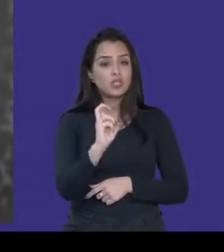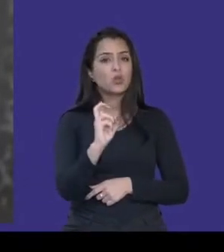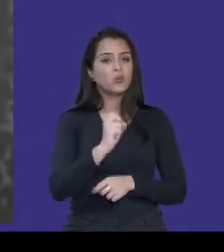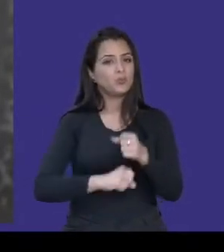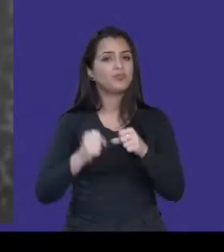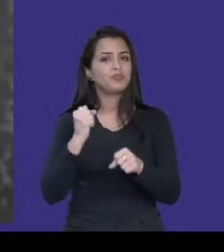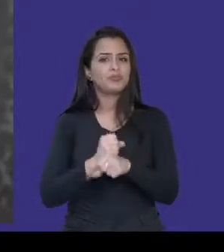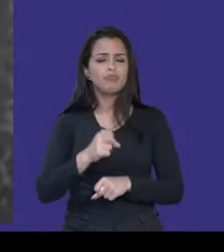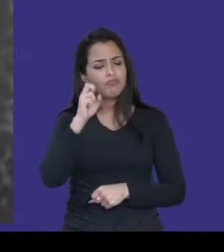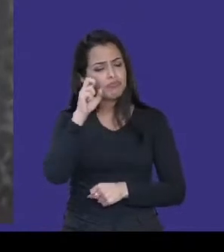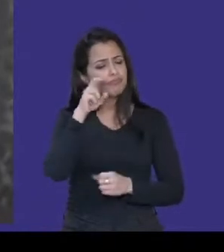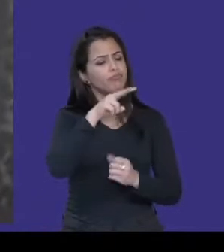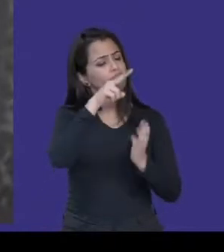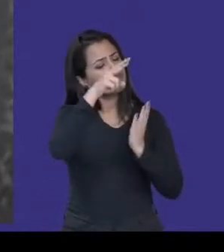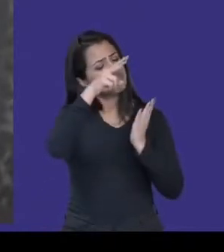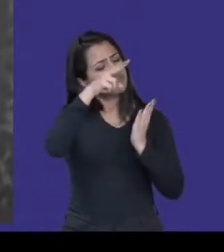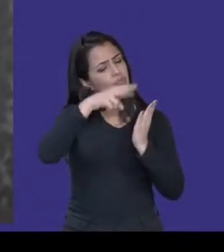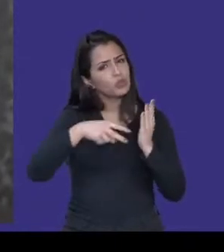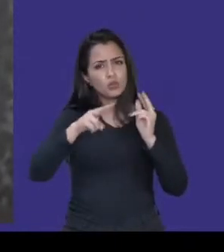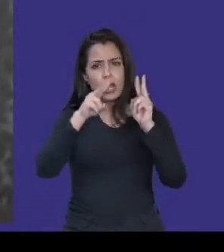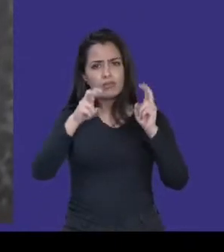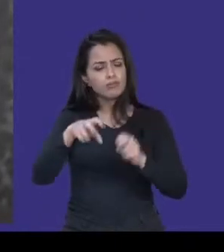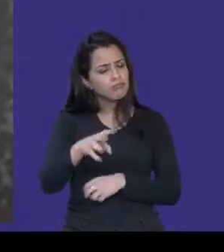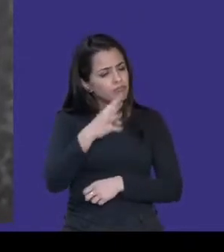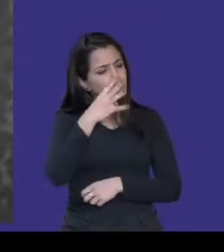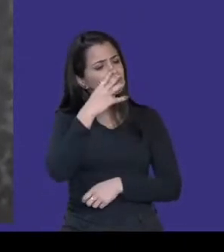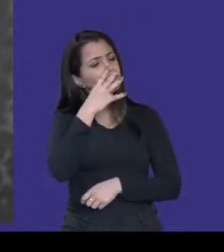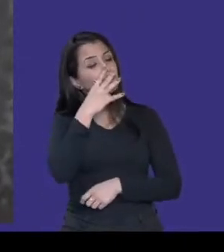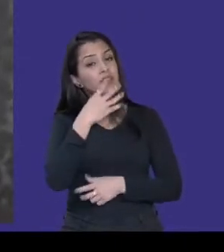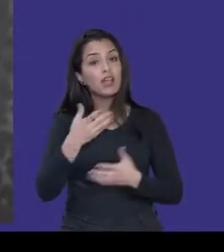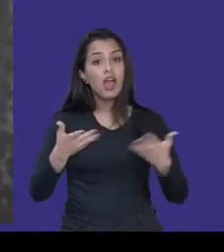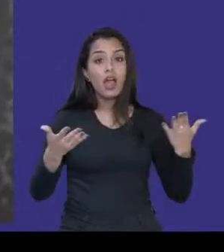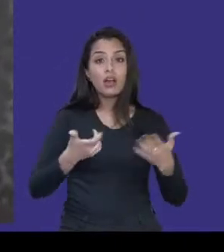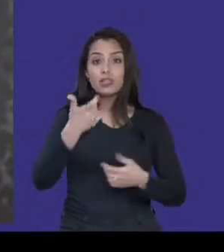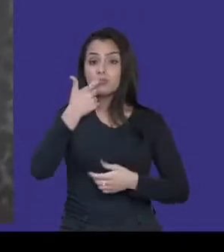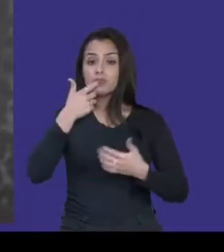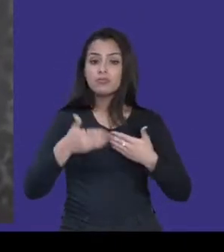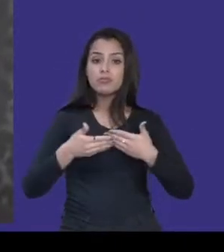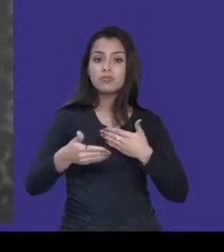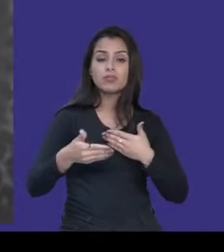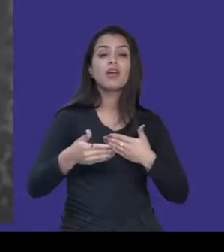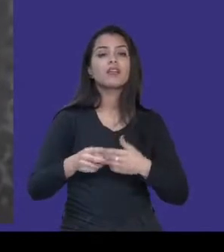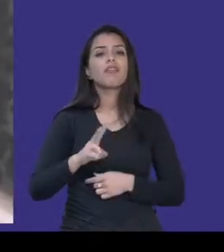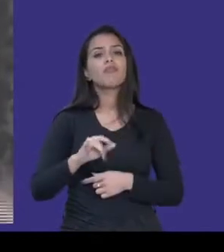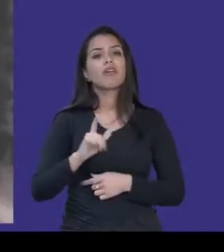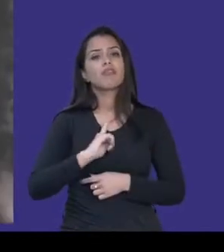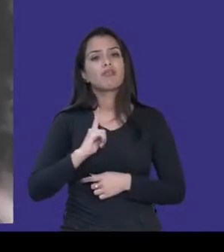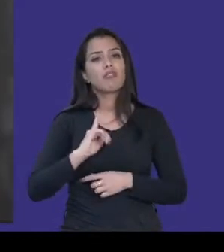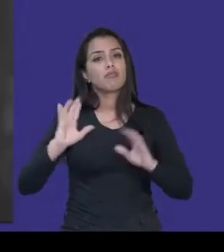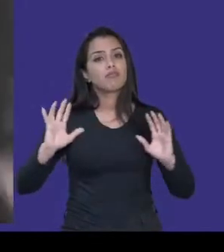fascinado, e logo agora estou completando, exatamente em setembro, 15 anos de produção de podcast.